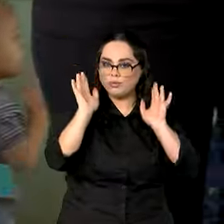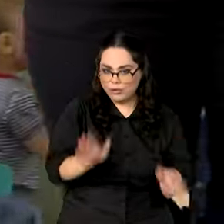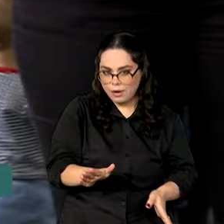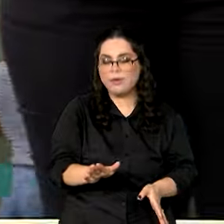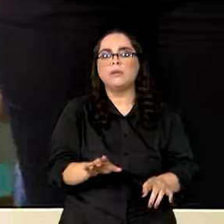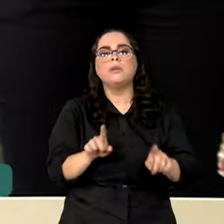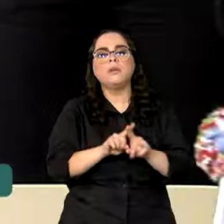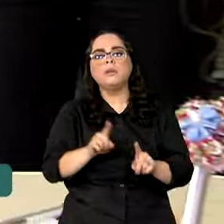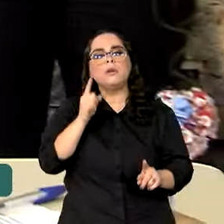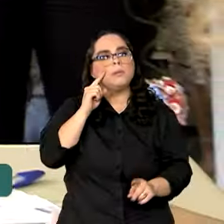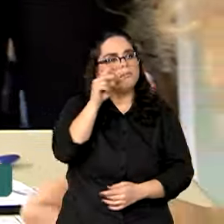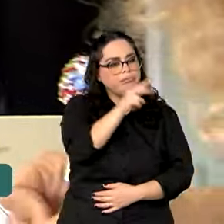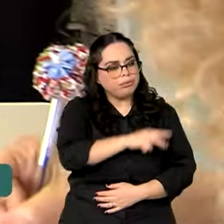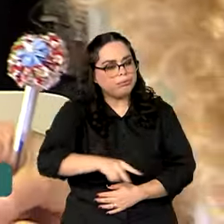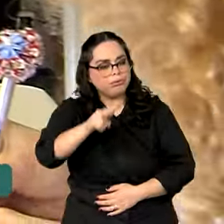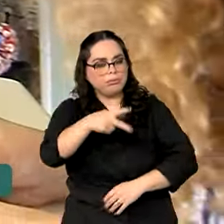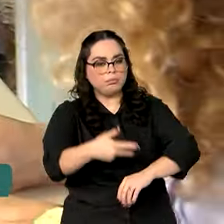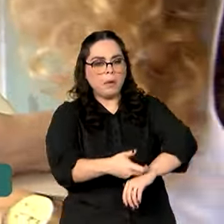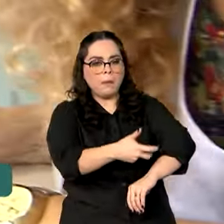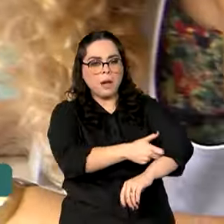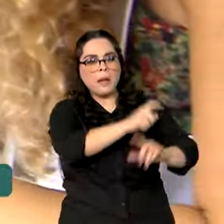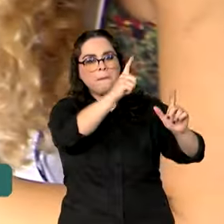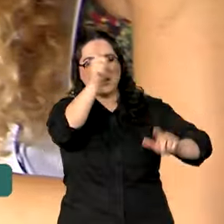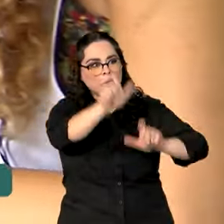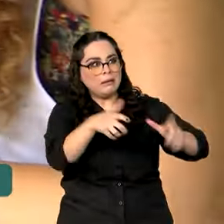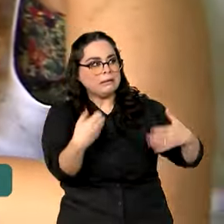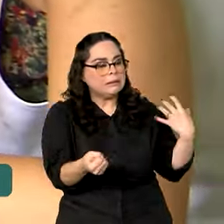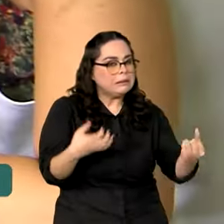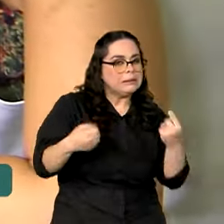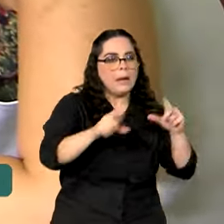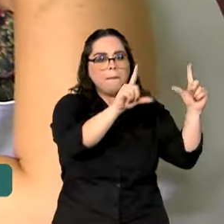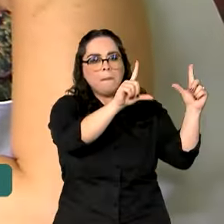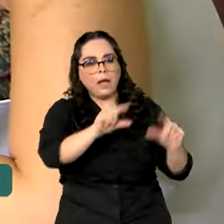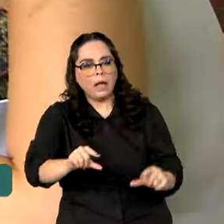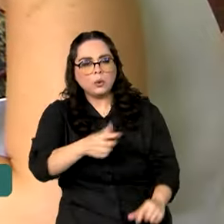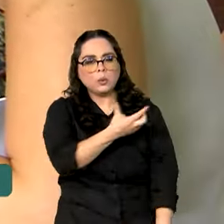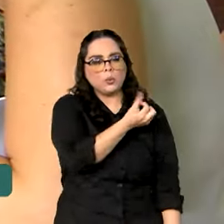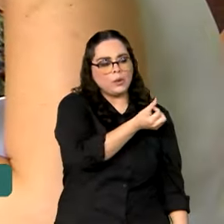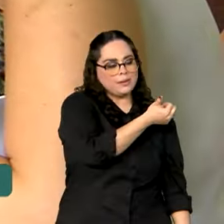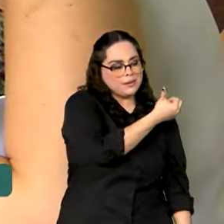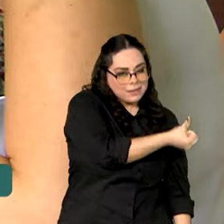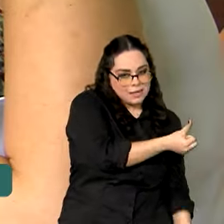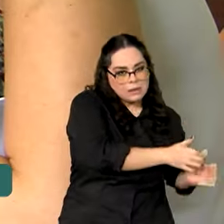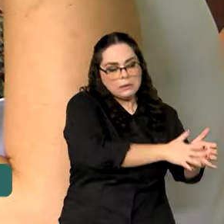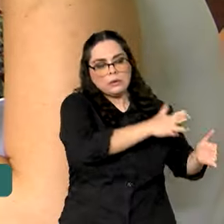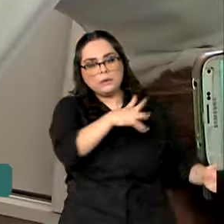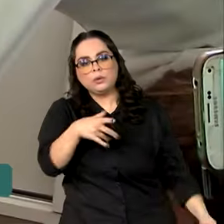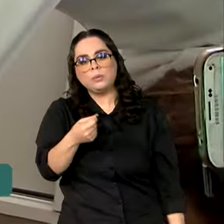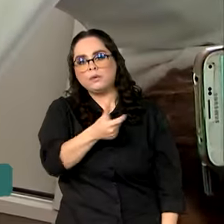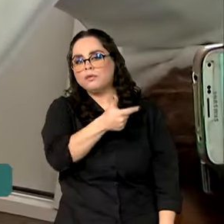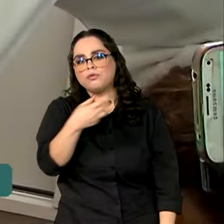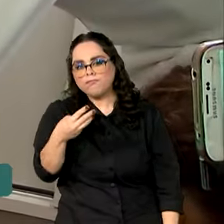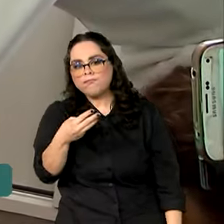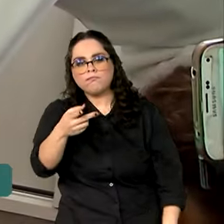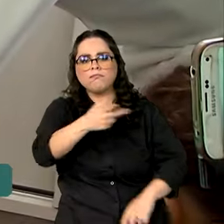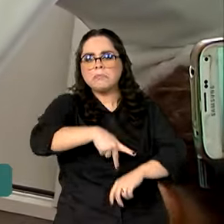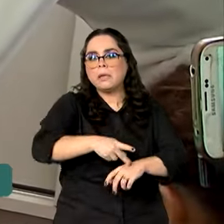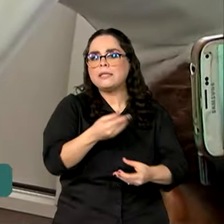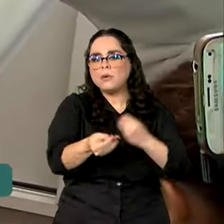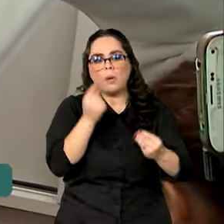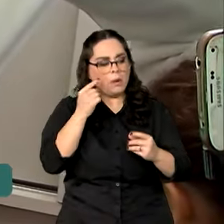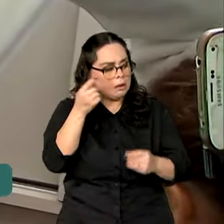depois de enfrentar queda na imunização, entre 2016 e 2023, o país